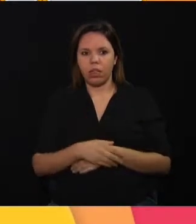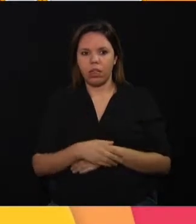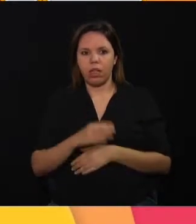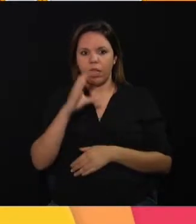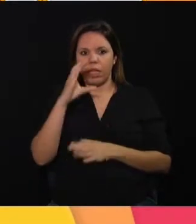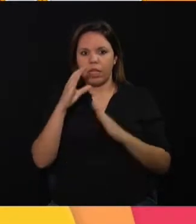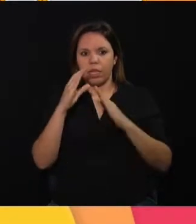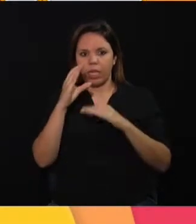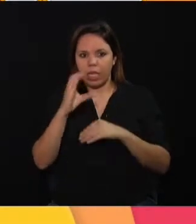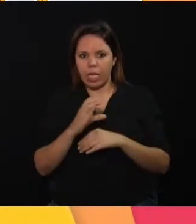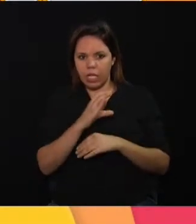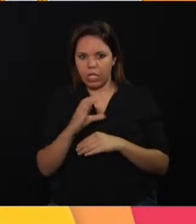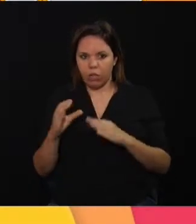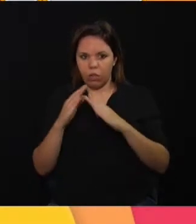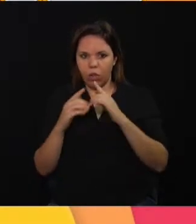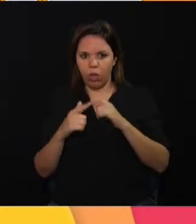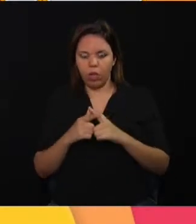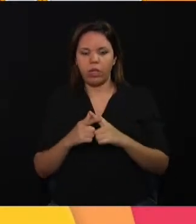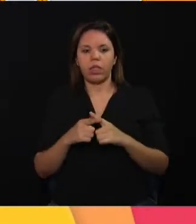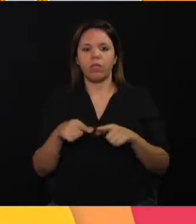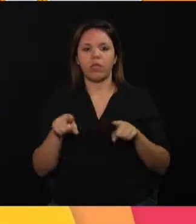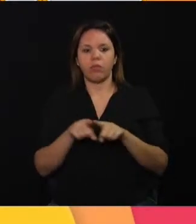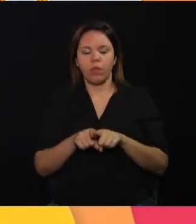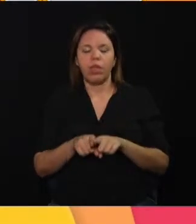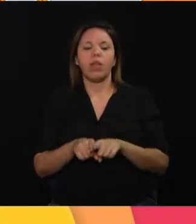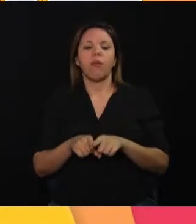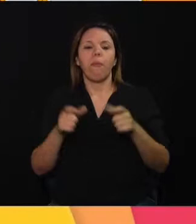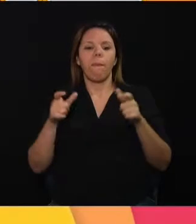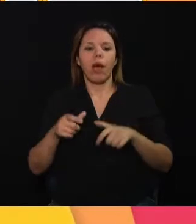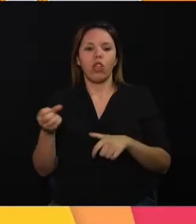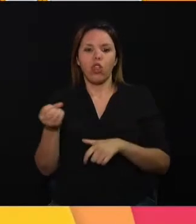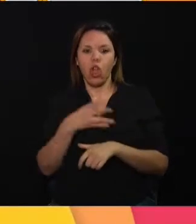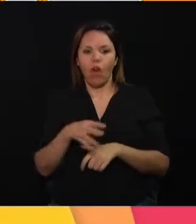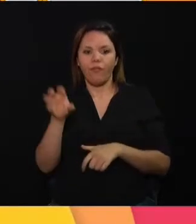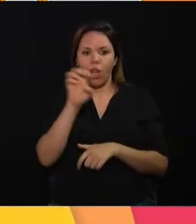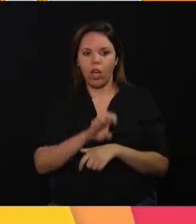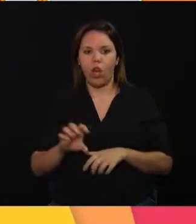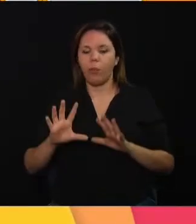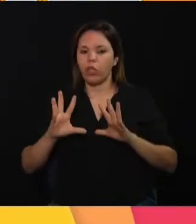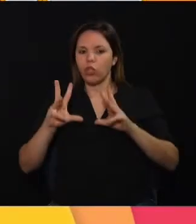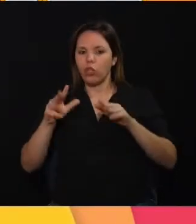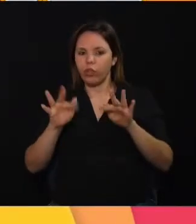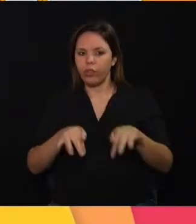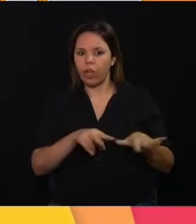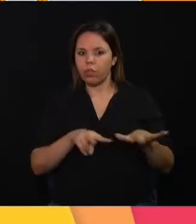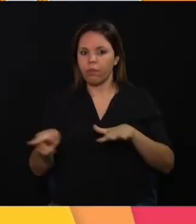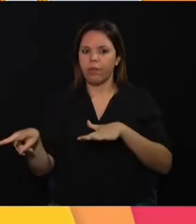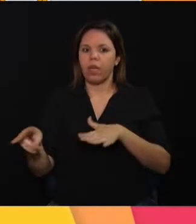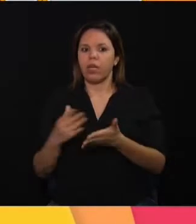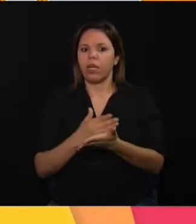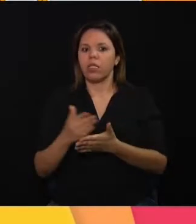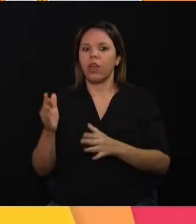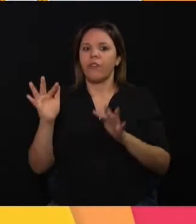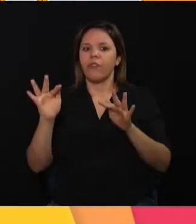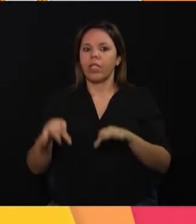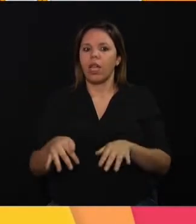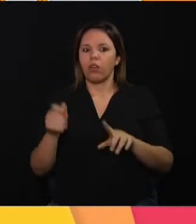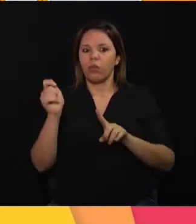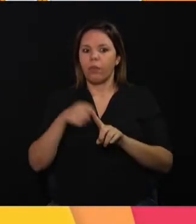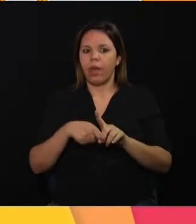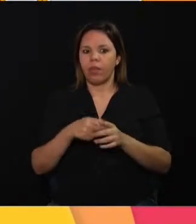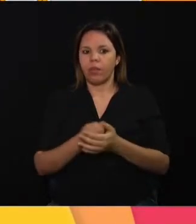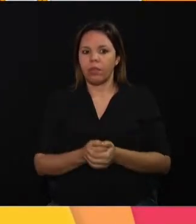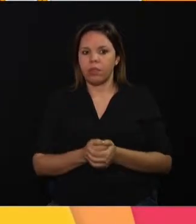Perpétuo Socorro do Jardim Nova Europa, tem festa todo final de semana até o fim do mês e lá começa às 6 horas. Na